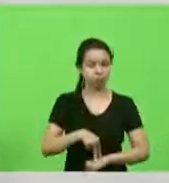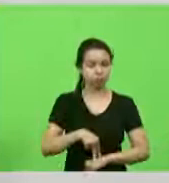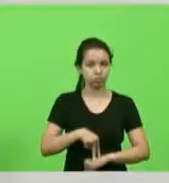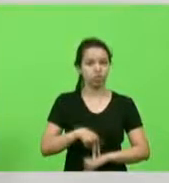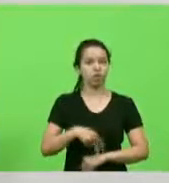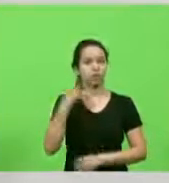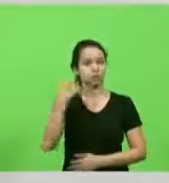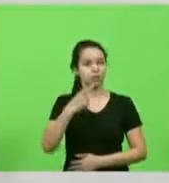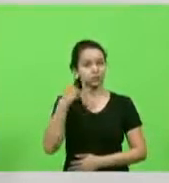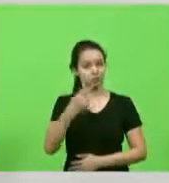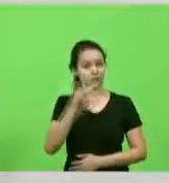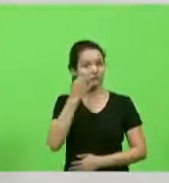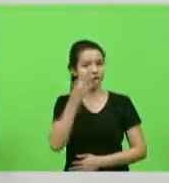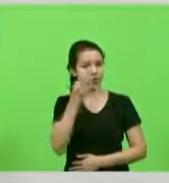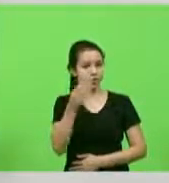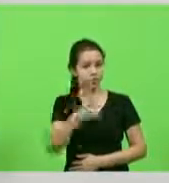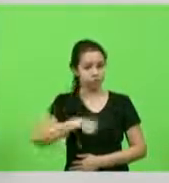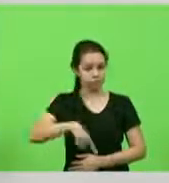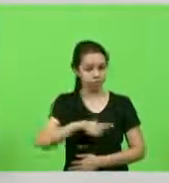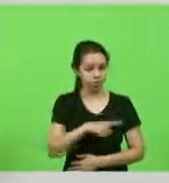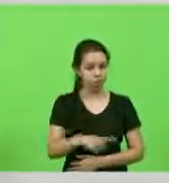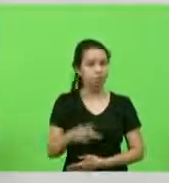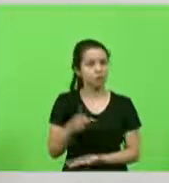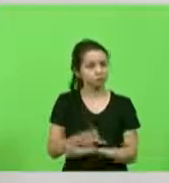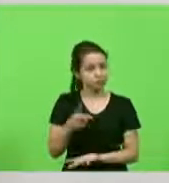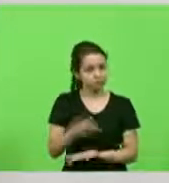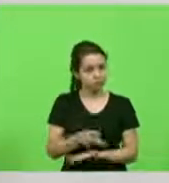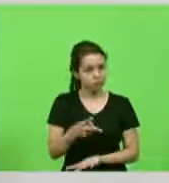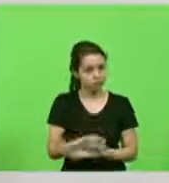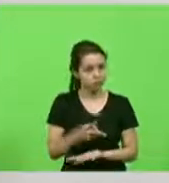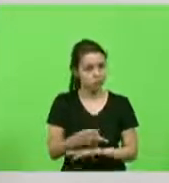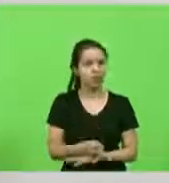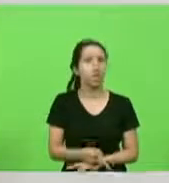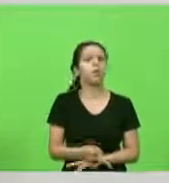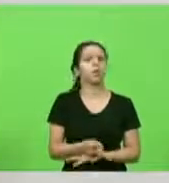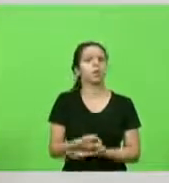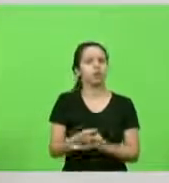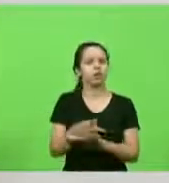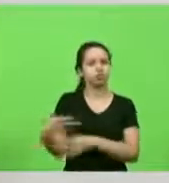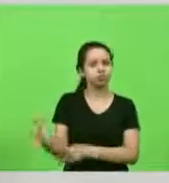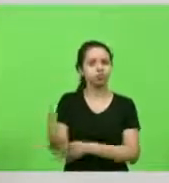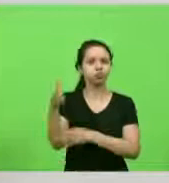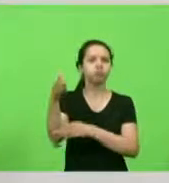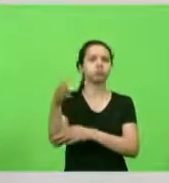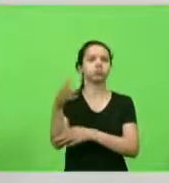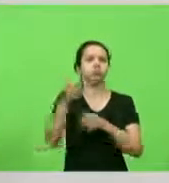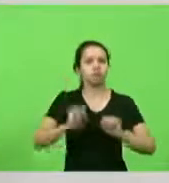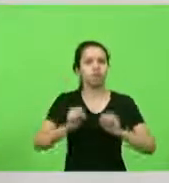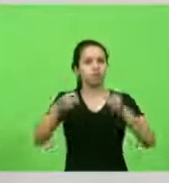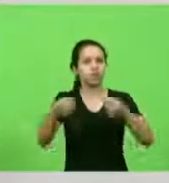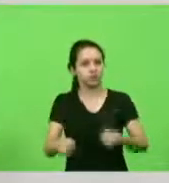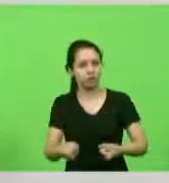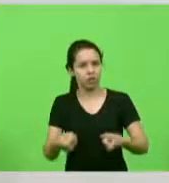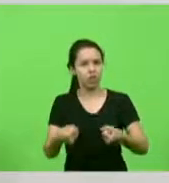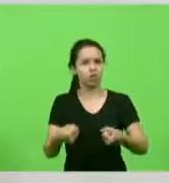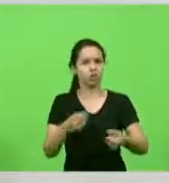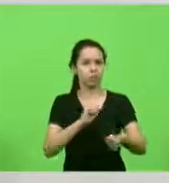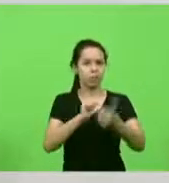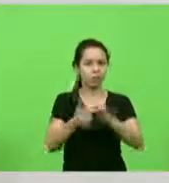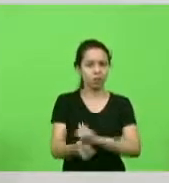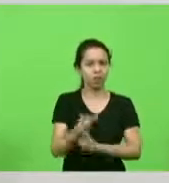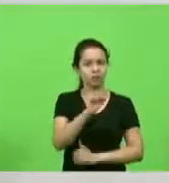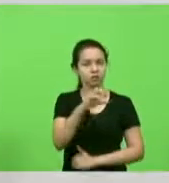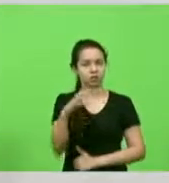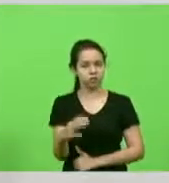nós que sempre levantamos a bandeira aqui do esporte em Santa Catarina o novo decreto